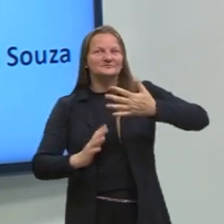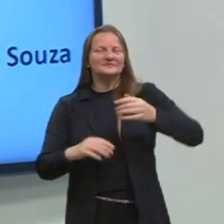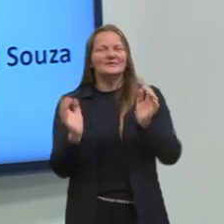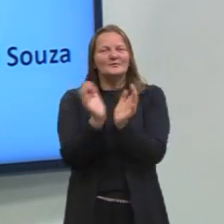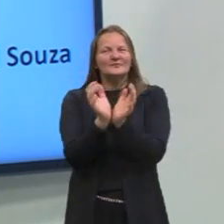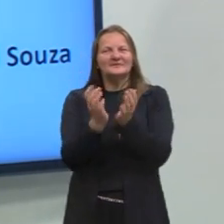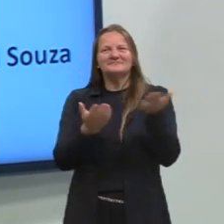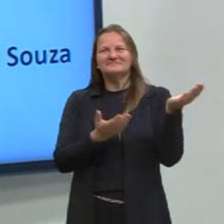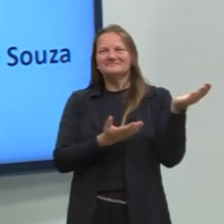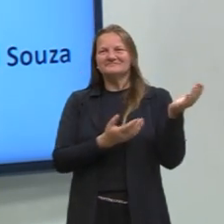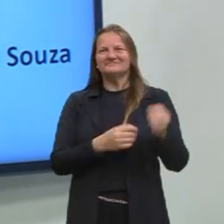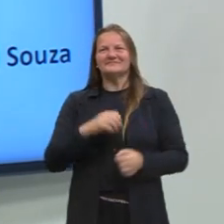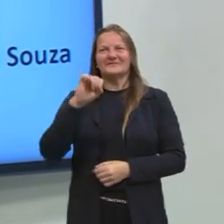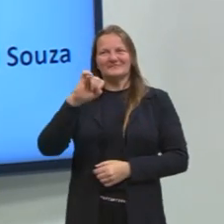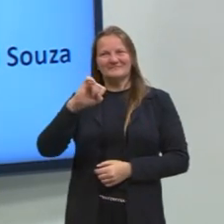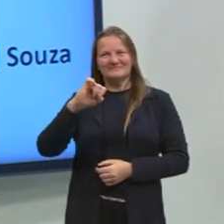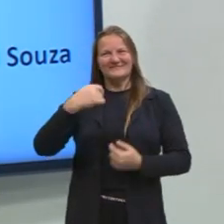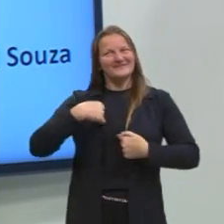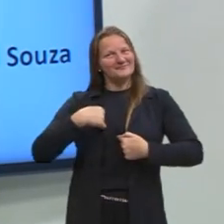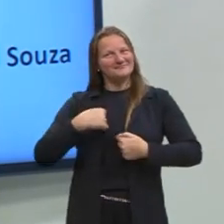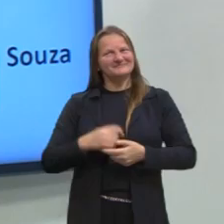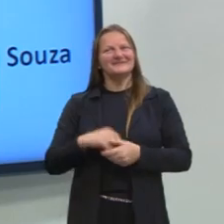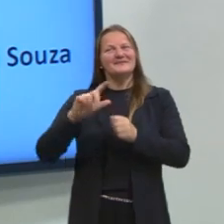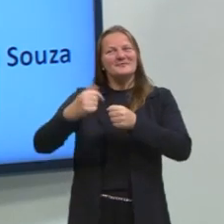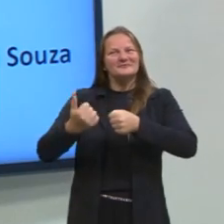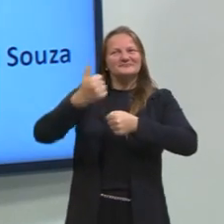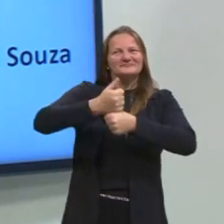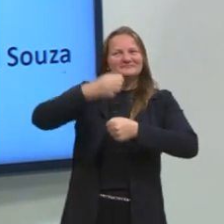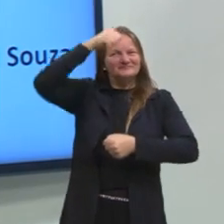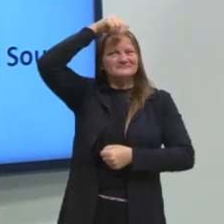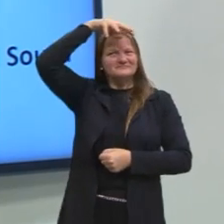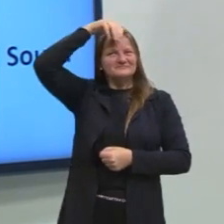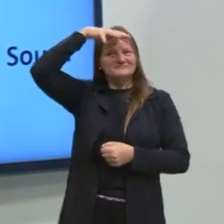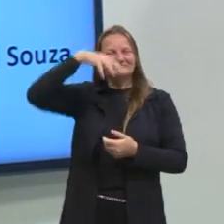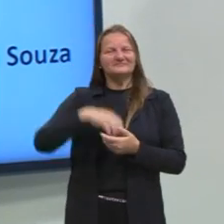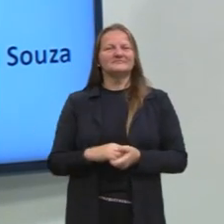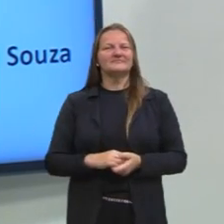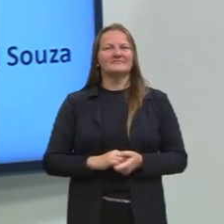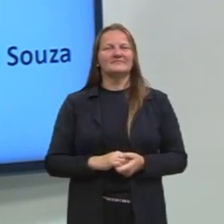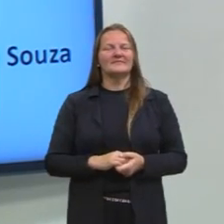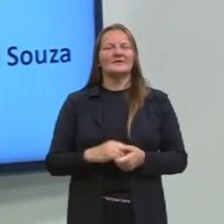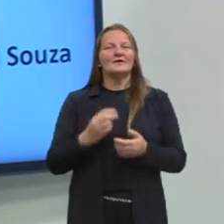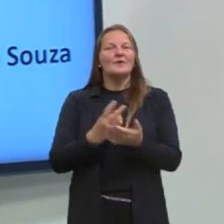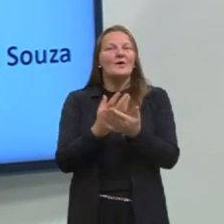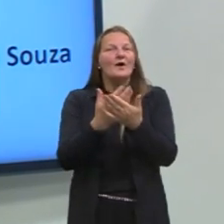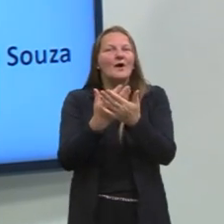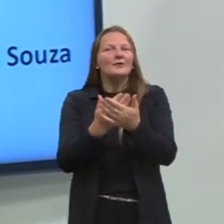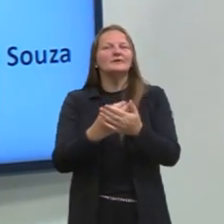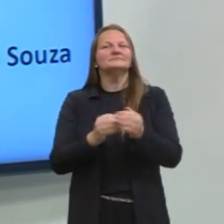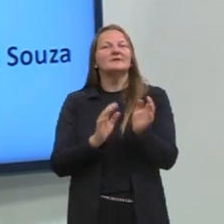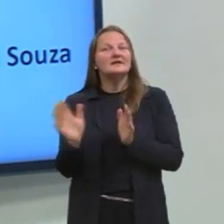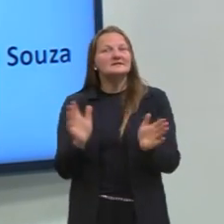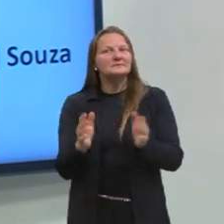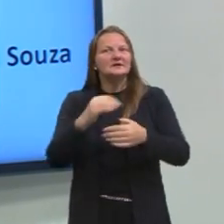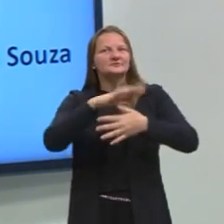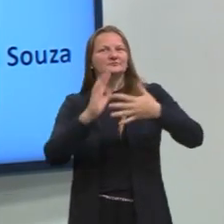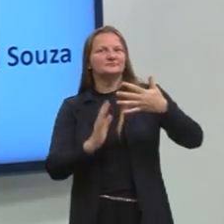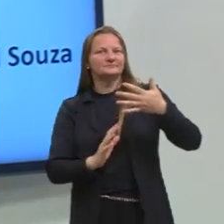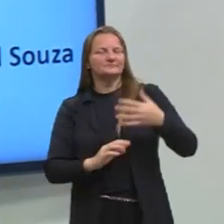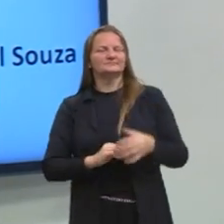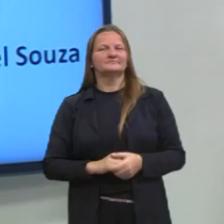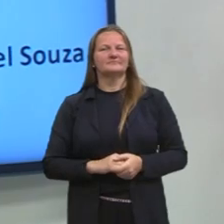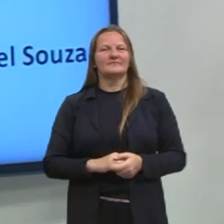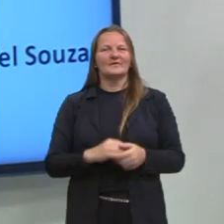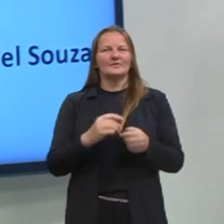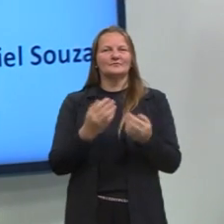colegas, a Lucimeia e a Suzana, que vão, ao longo desta aula, estar conosco aqui para